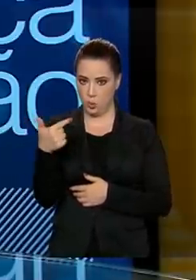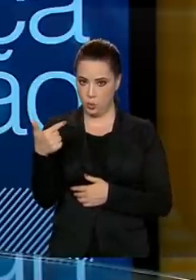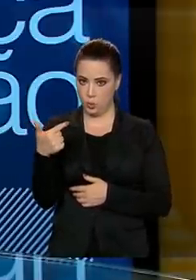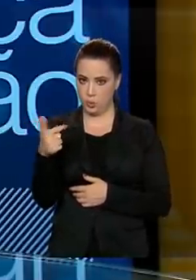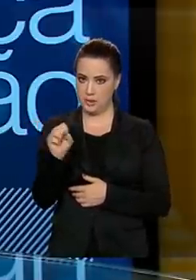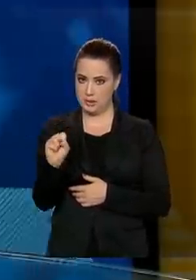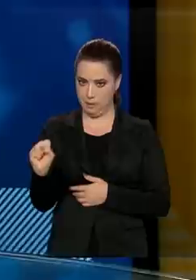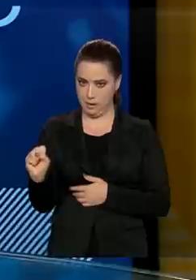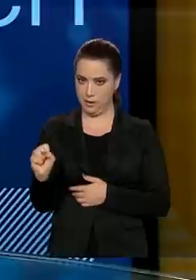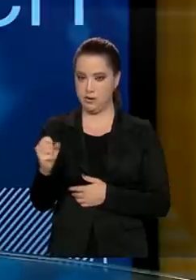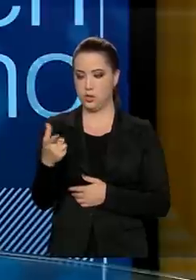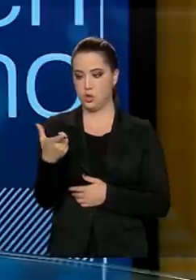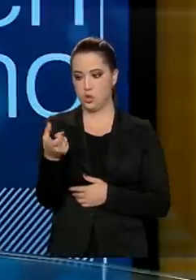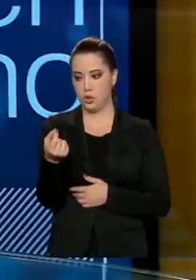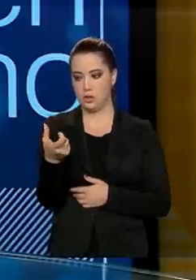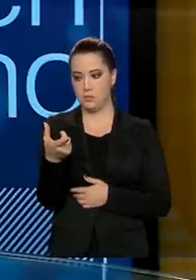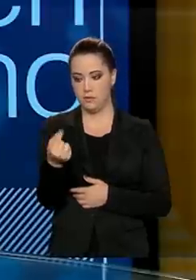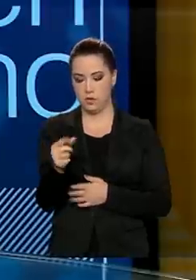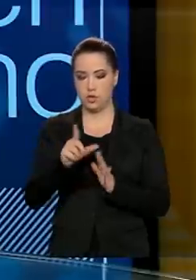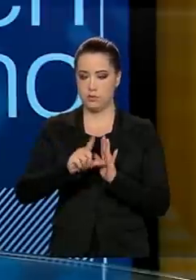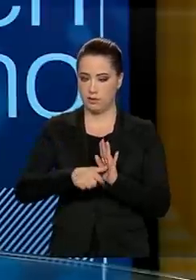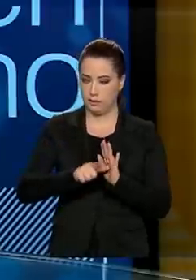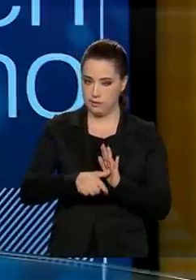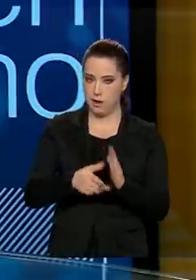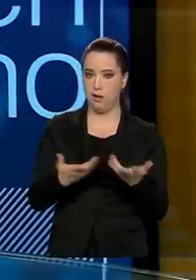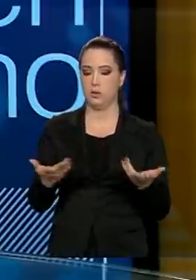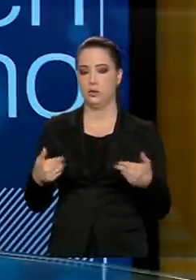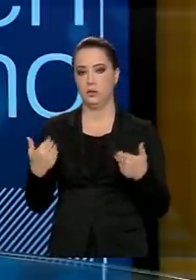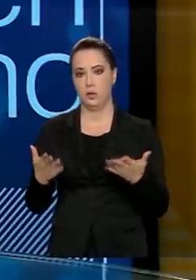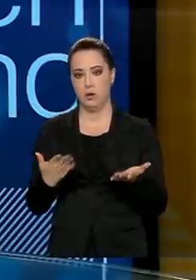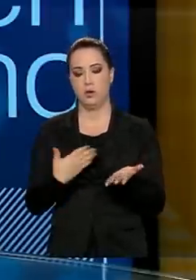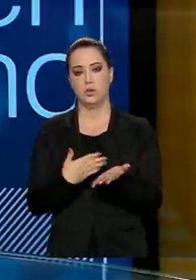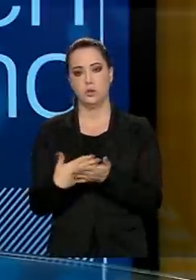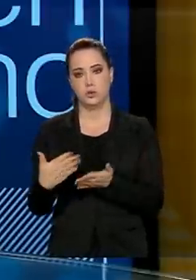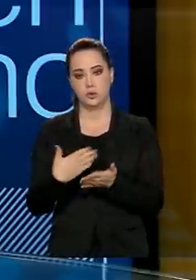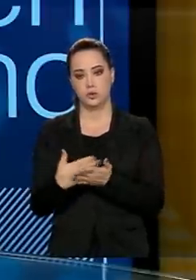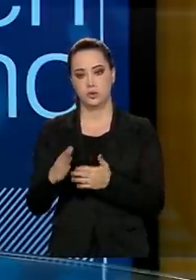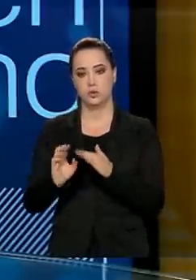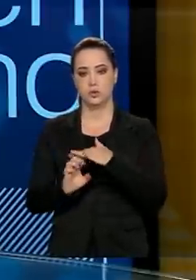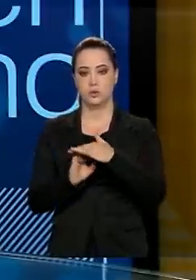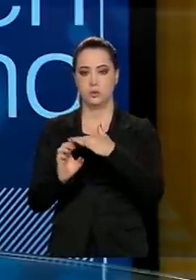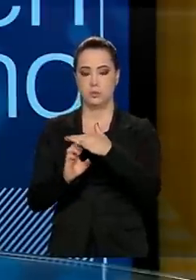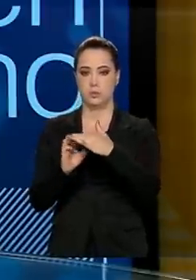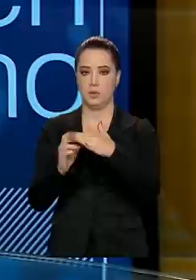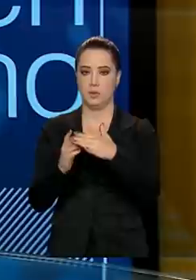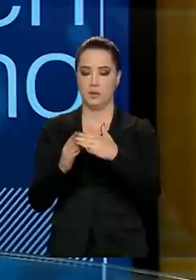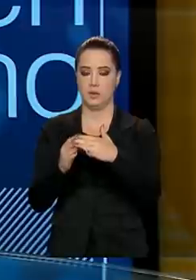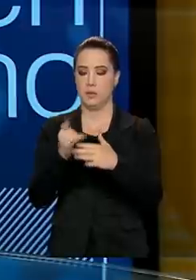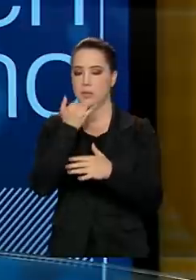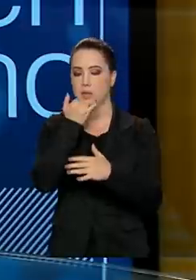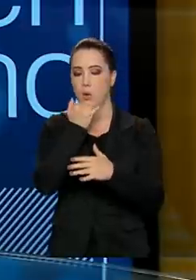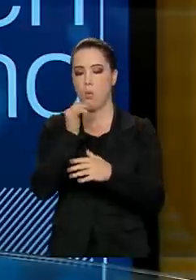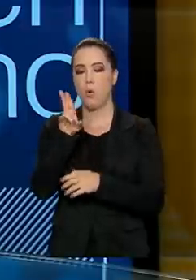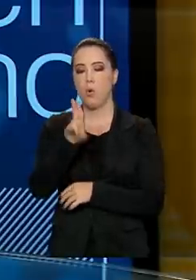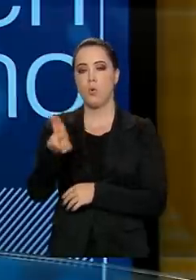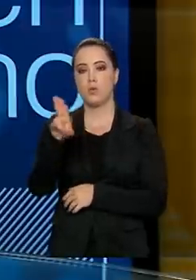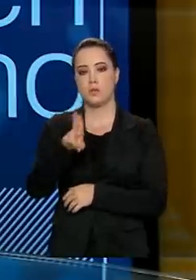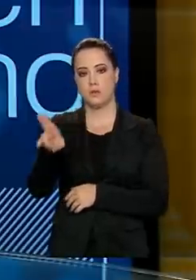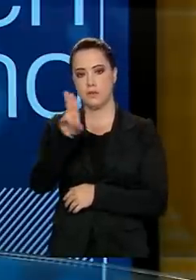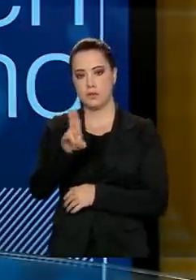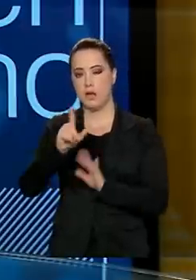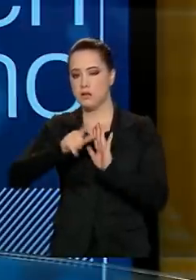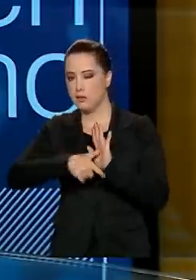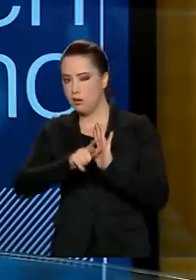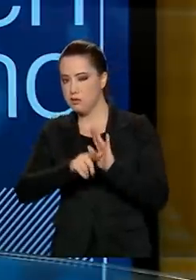Portanto, nós vamos até o final de 2021. Nós estaremos com a rede pública, com o seu calendário adequado. Vai começar um pouco